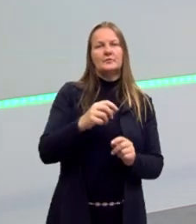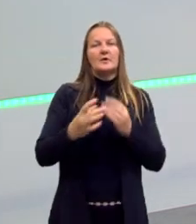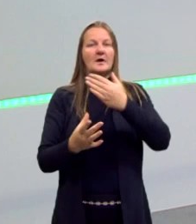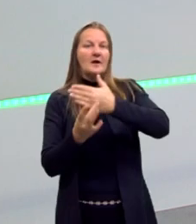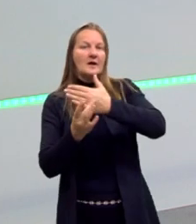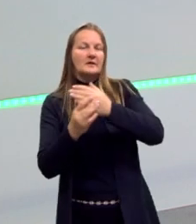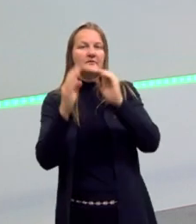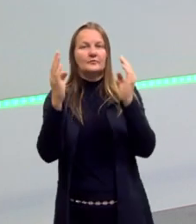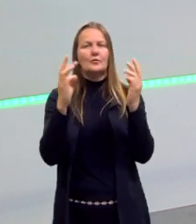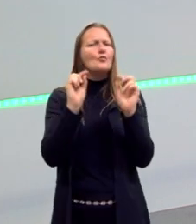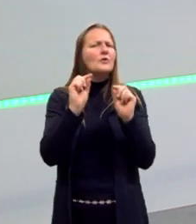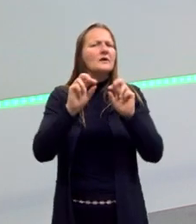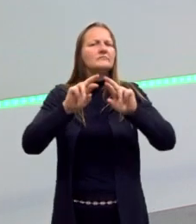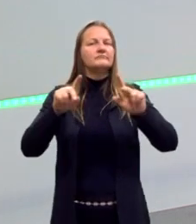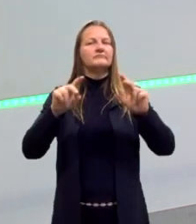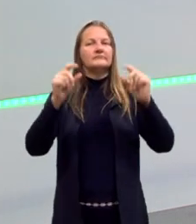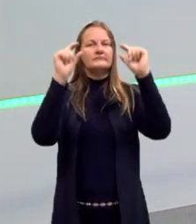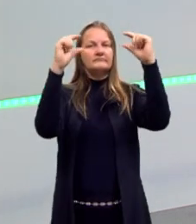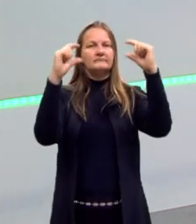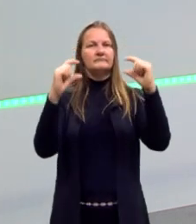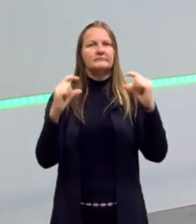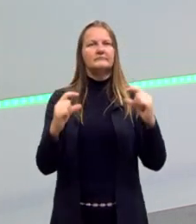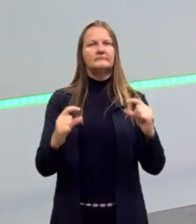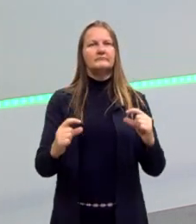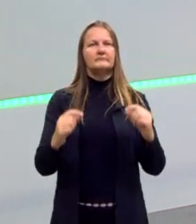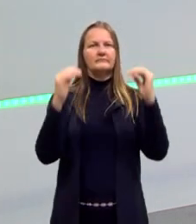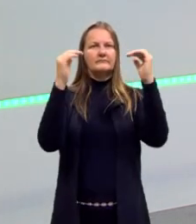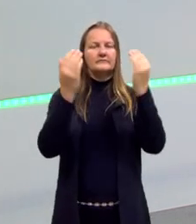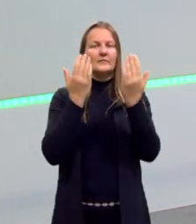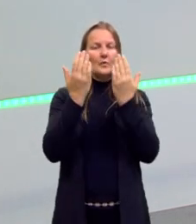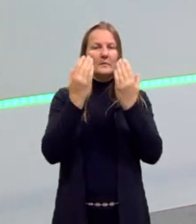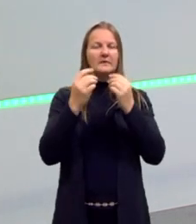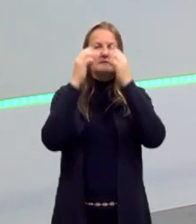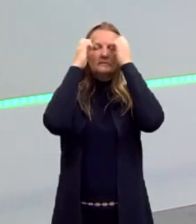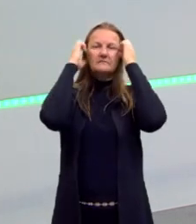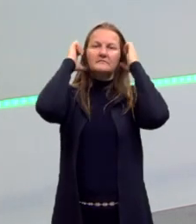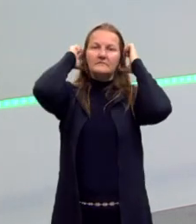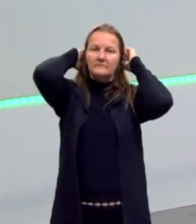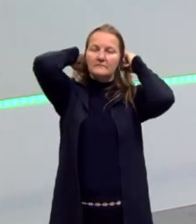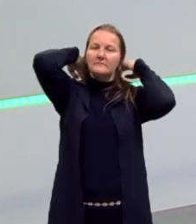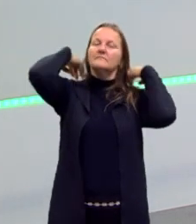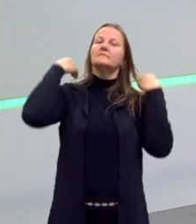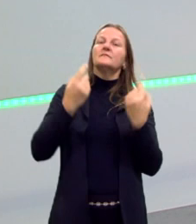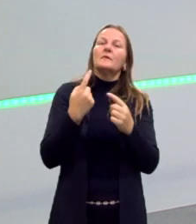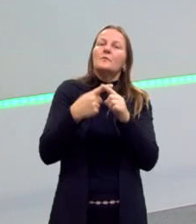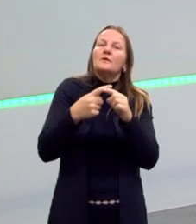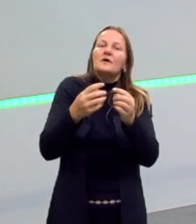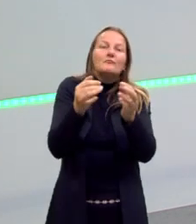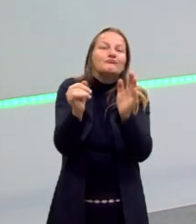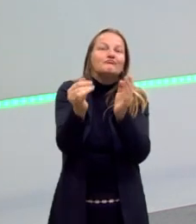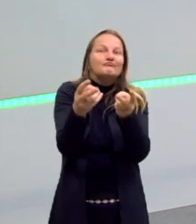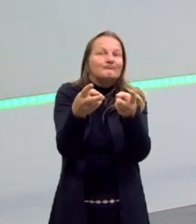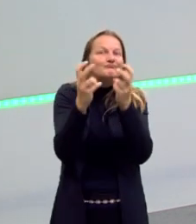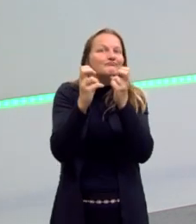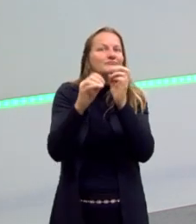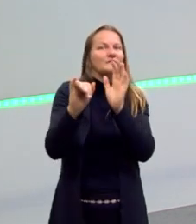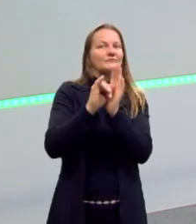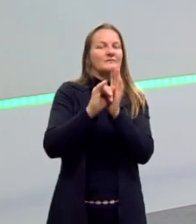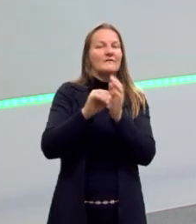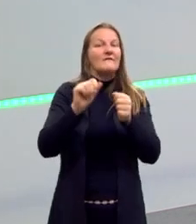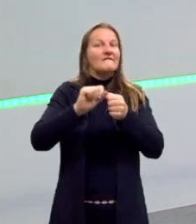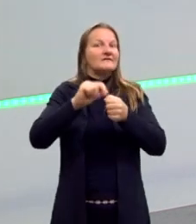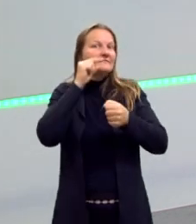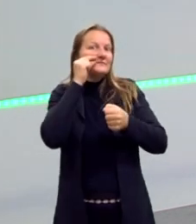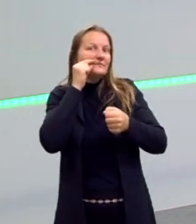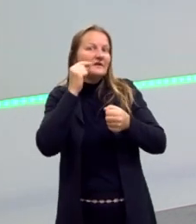diferenciar. Porque quando a gente lê um trecho romântico, a gente lê um trecho realista. A gente tem que saber identificar. Principalmente para quem vai fazer